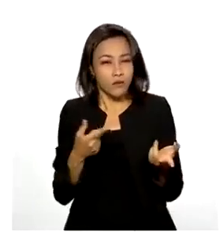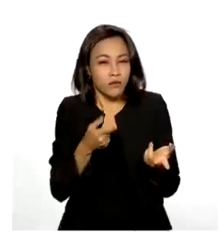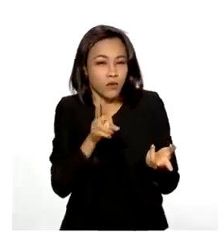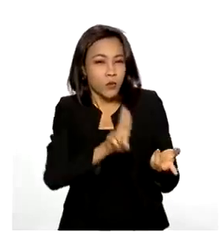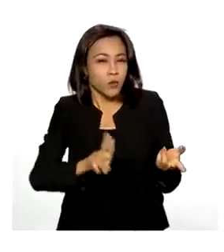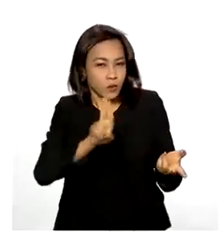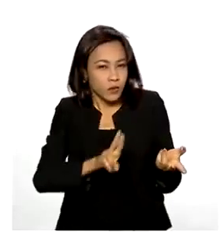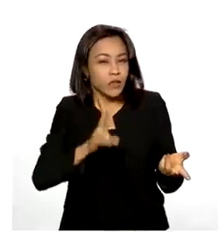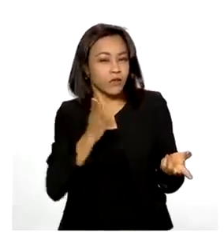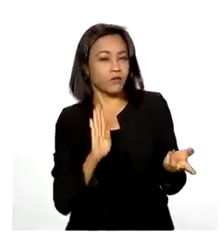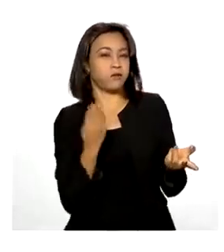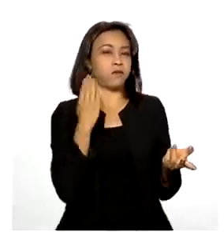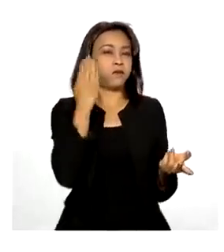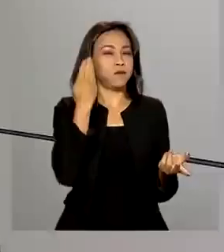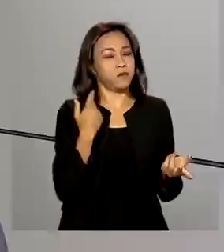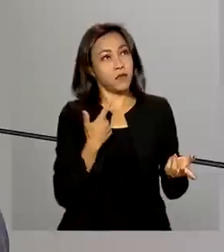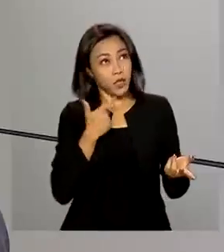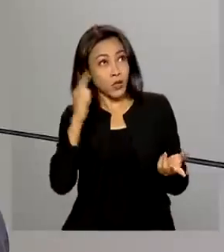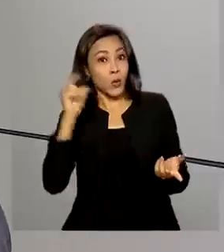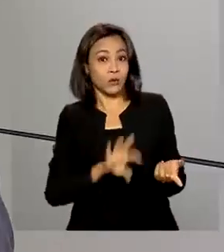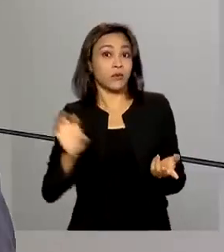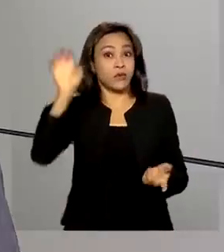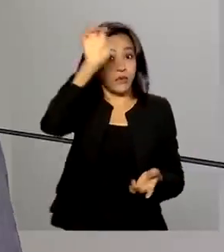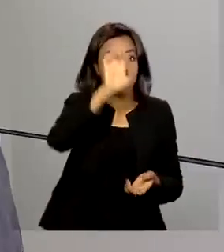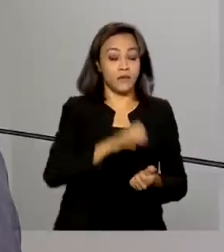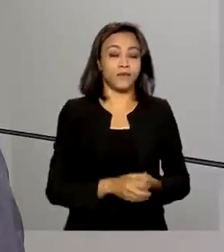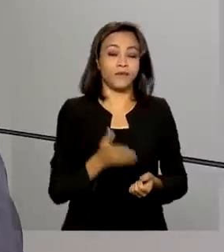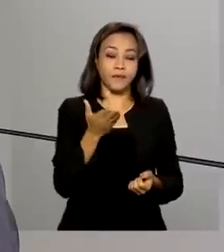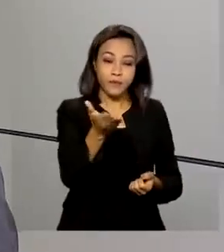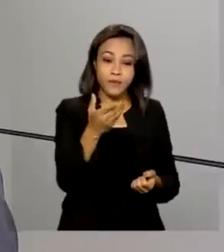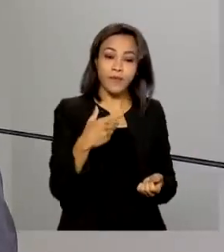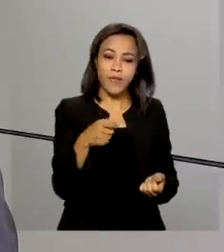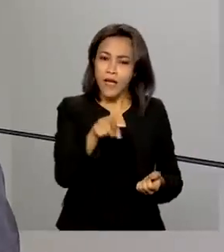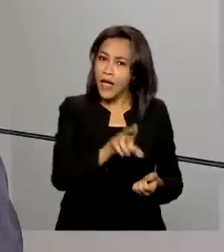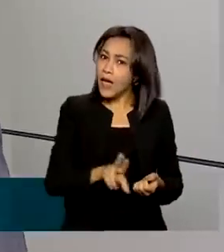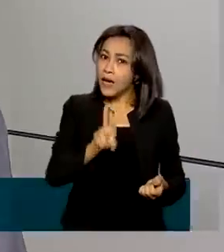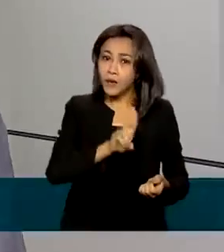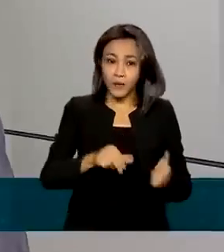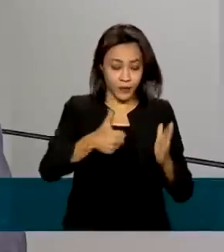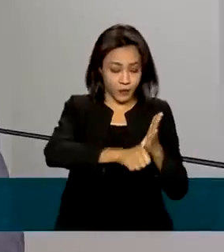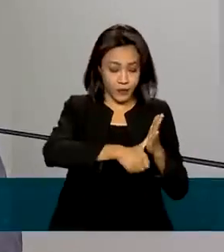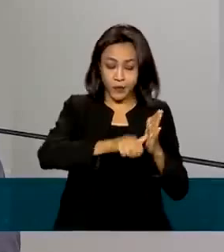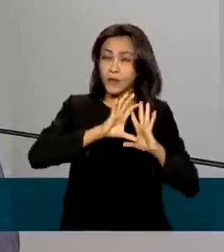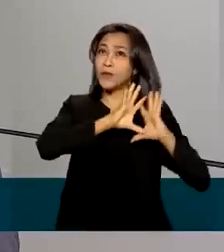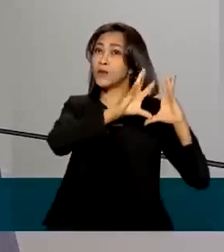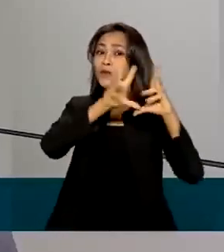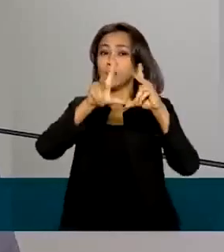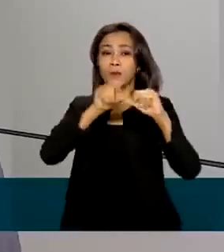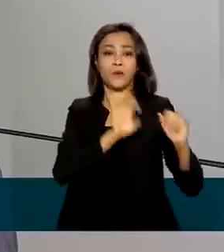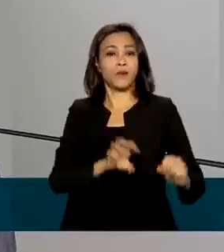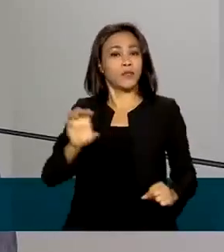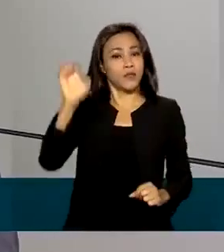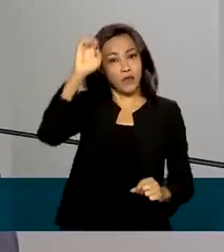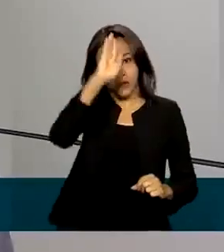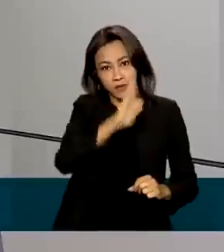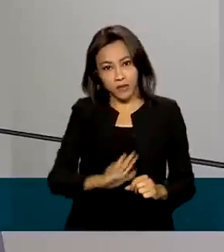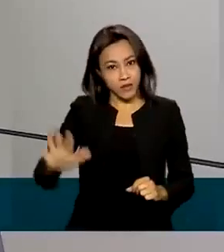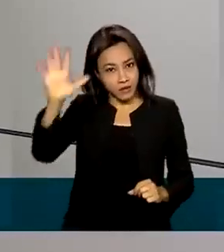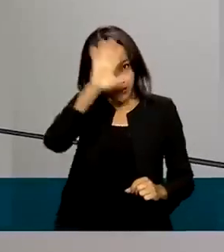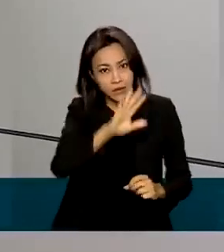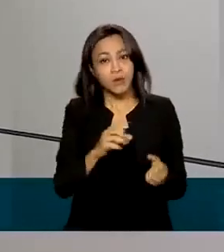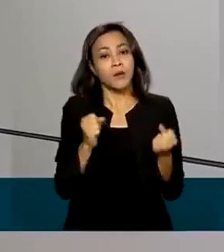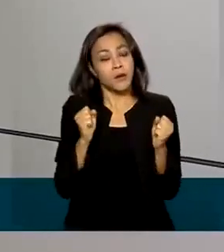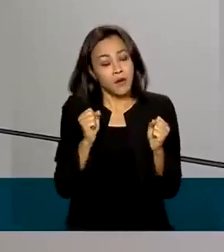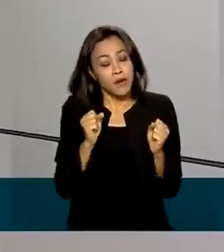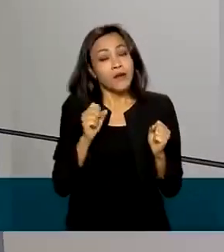documentos em vários estados. Sendo que a digital é válida em todo o território nacional, em todas as transações, para apresentar...